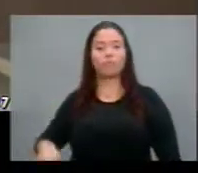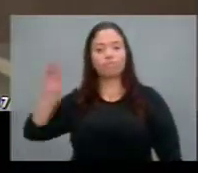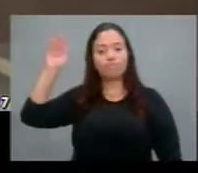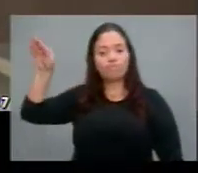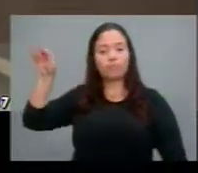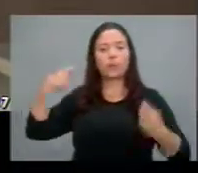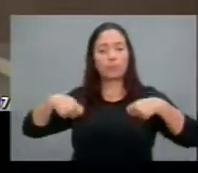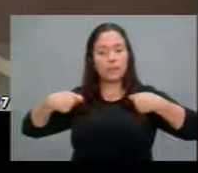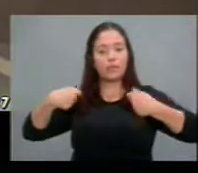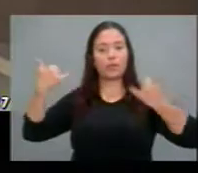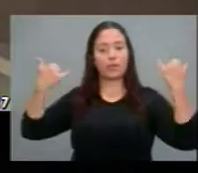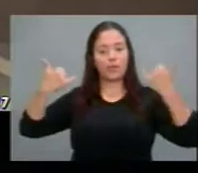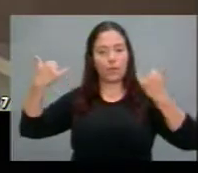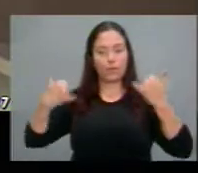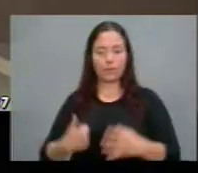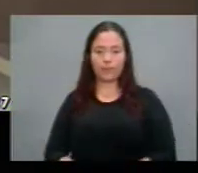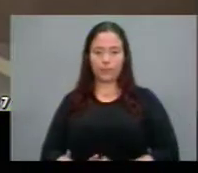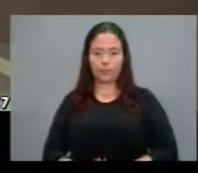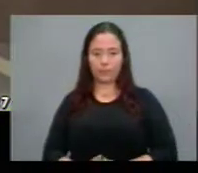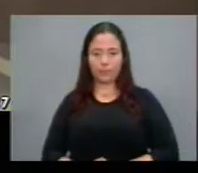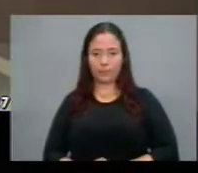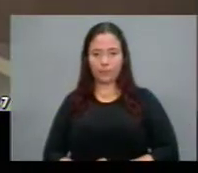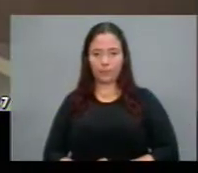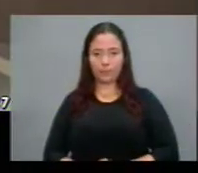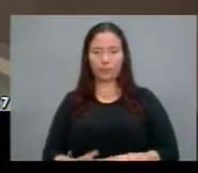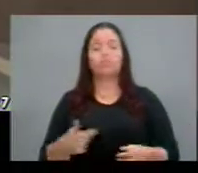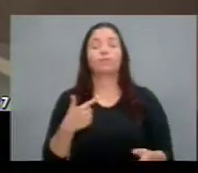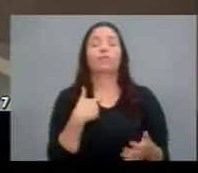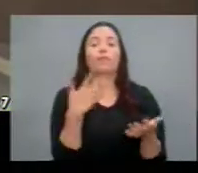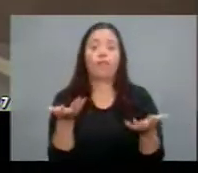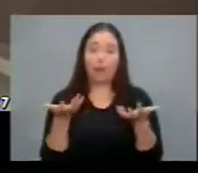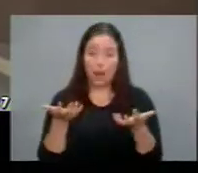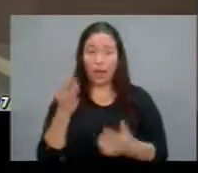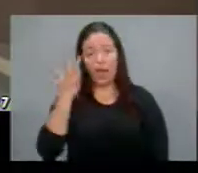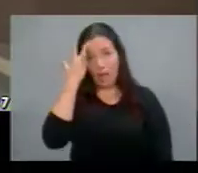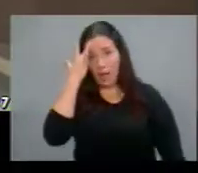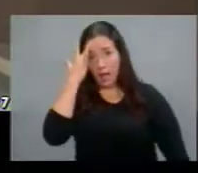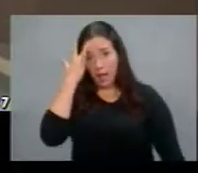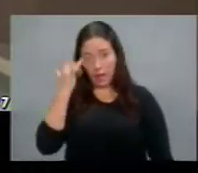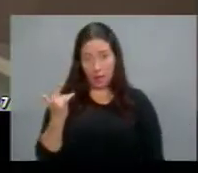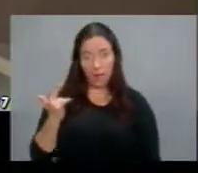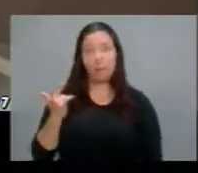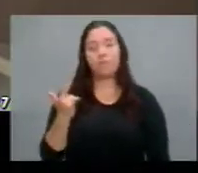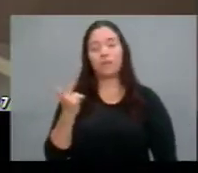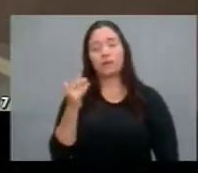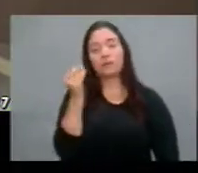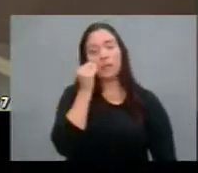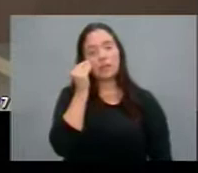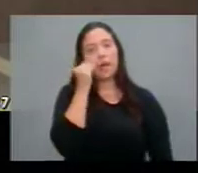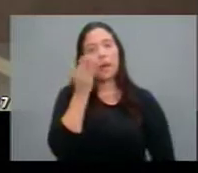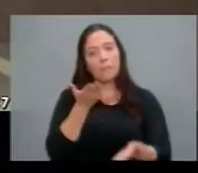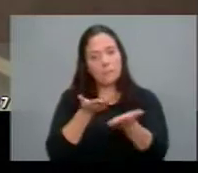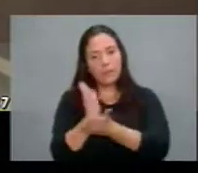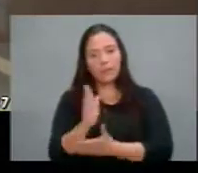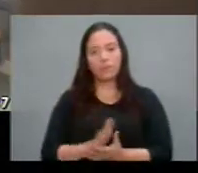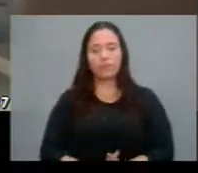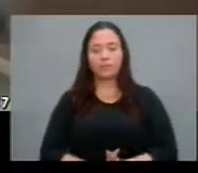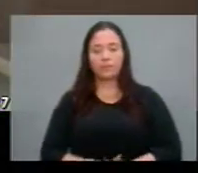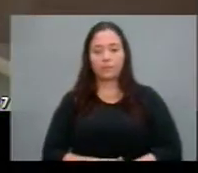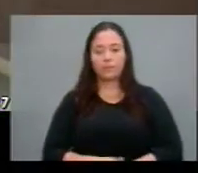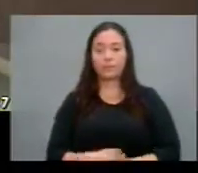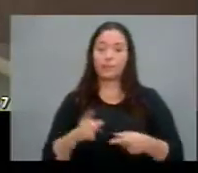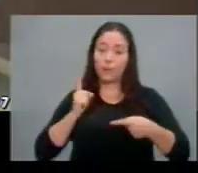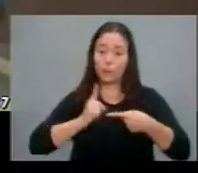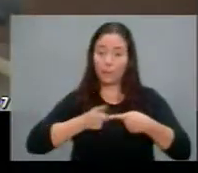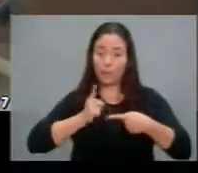as informações eu espero que amanhã nós possamos aprovar esses pedidos de informação porque aí vai